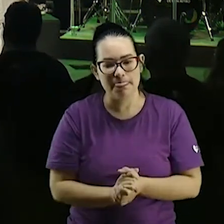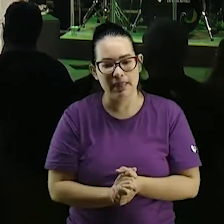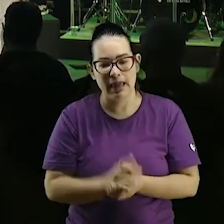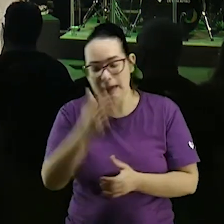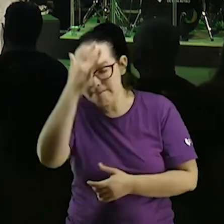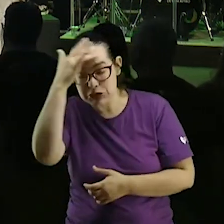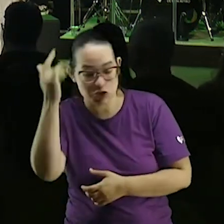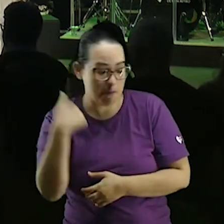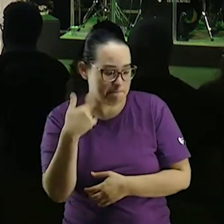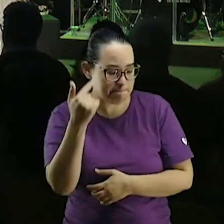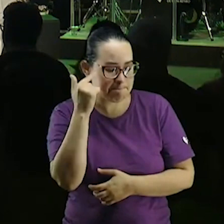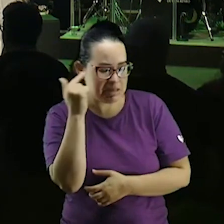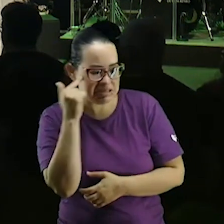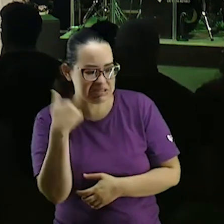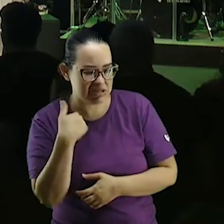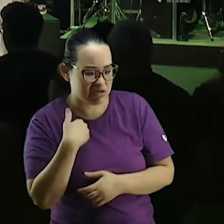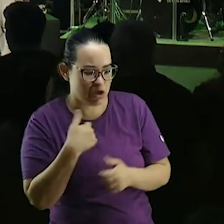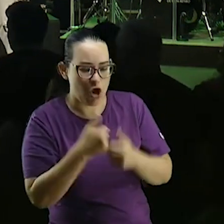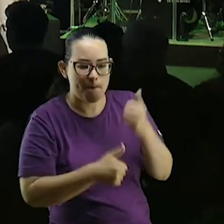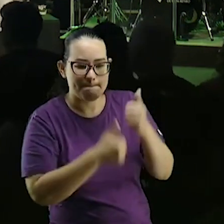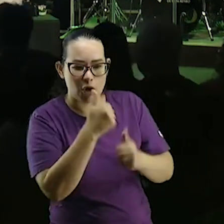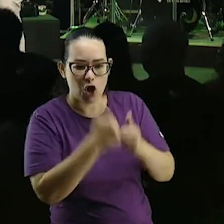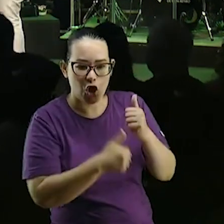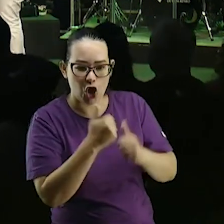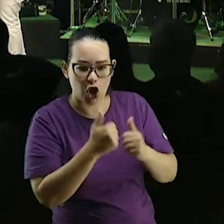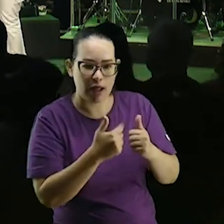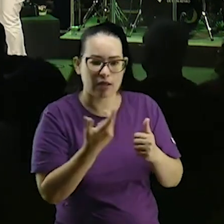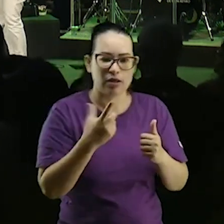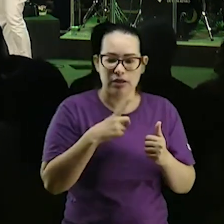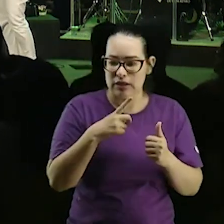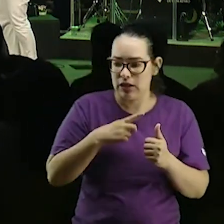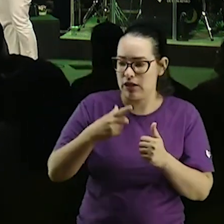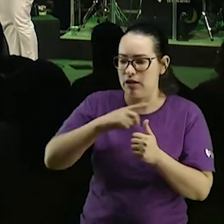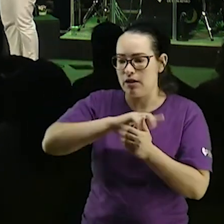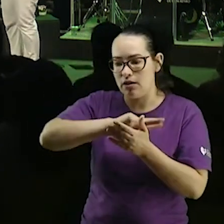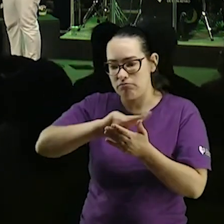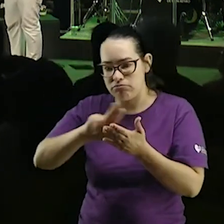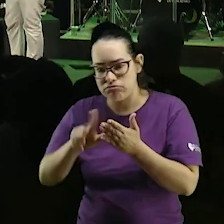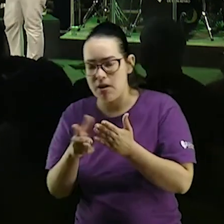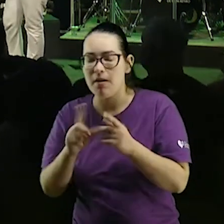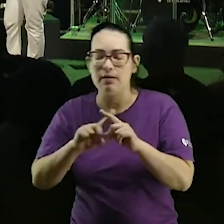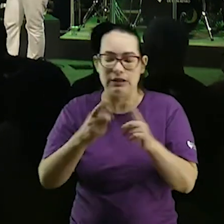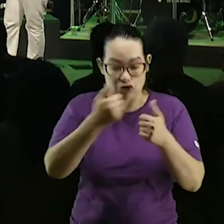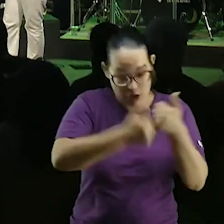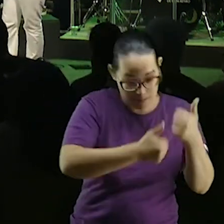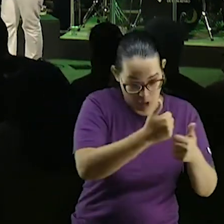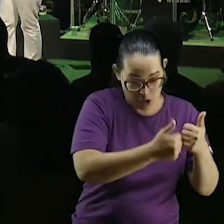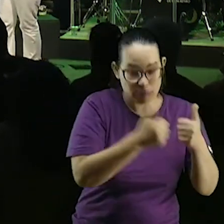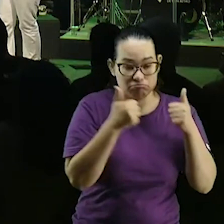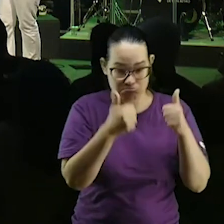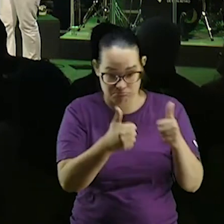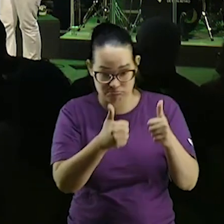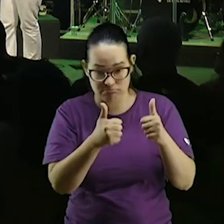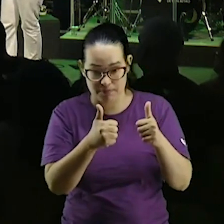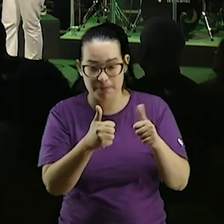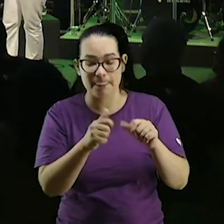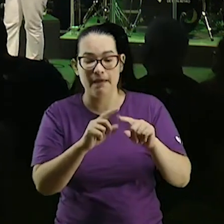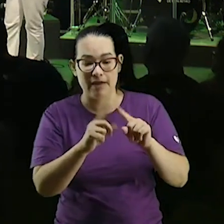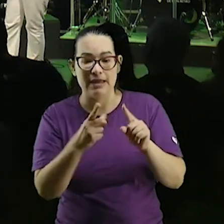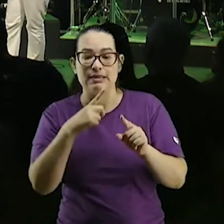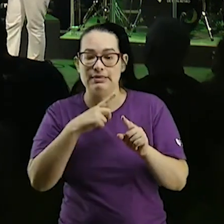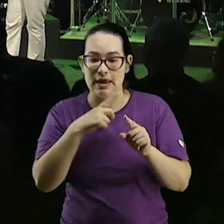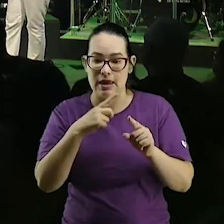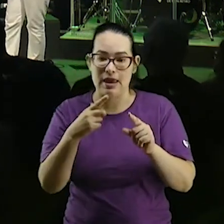entra lá o moço pensando que vai jogar bola vai jogar beat stand vai pedalar ele vai ouvir o senhor ele vai jogar bola vai tomar bolada